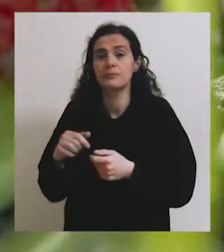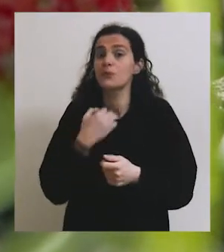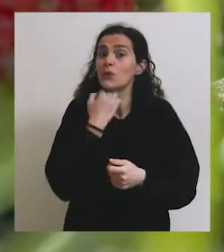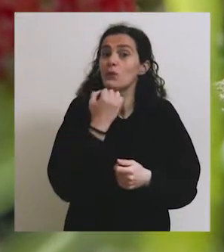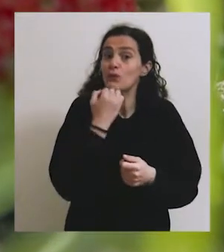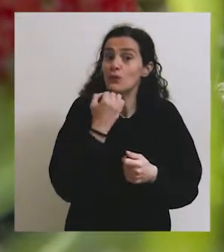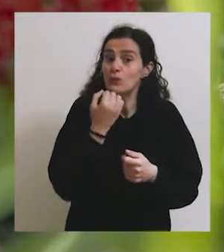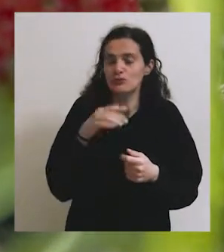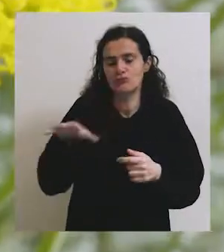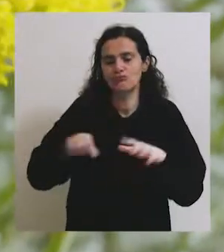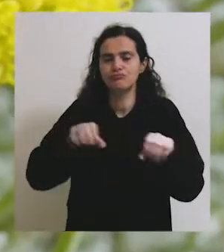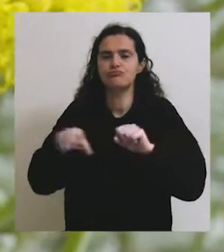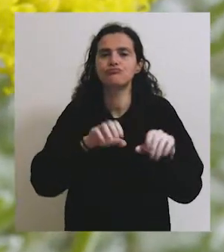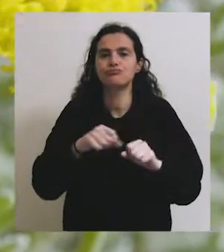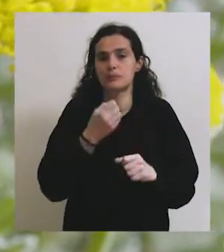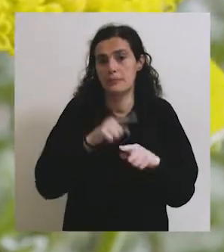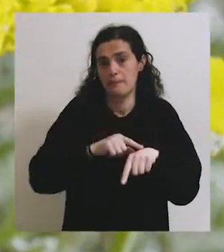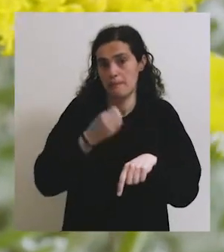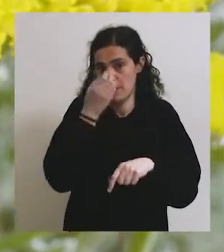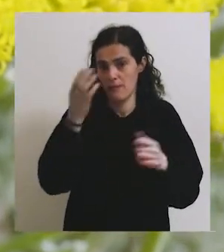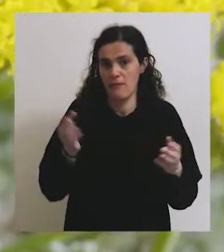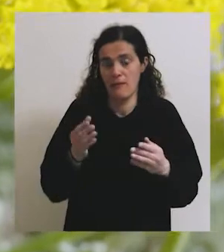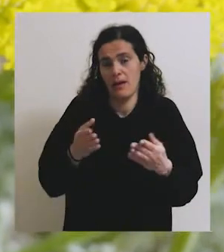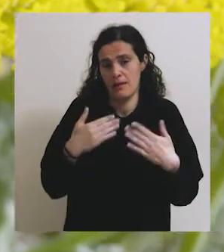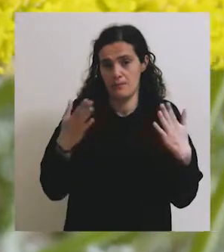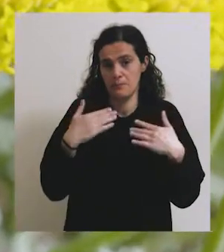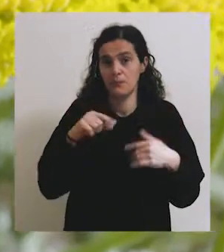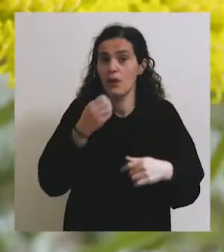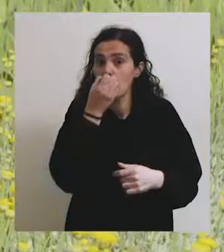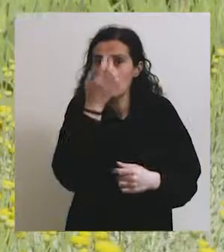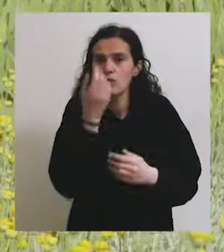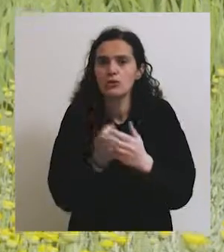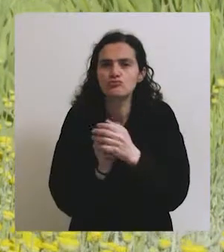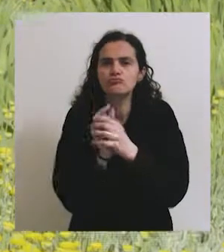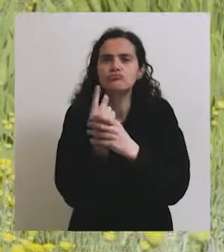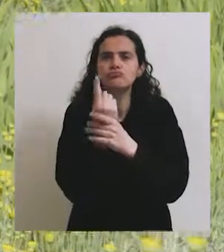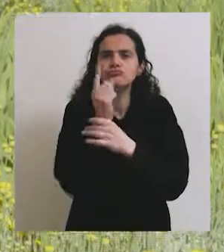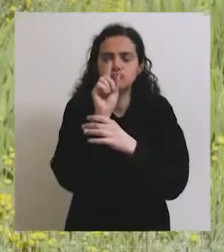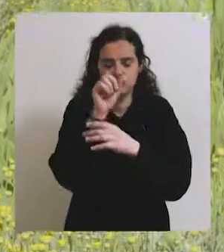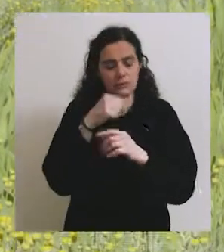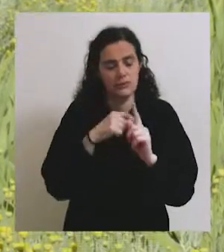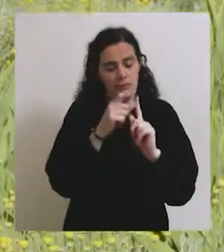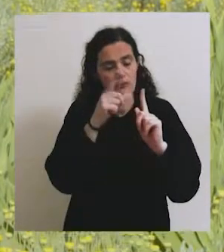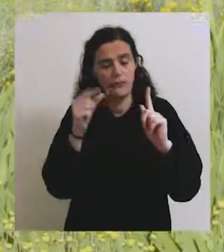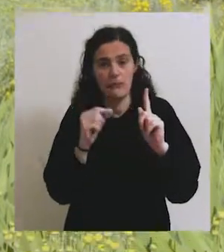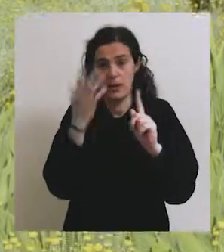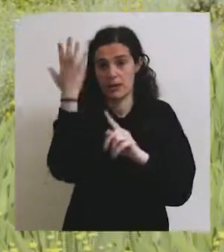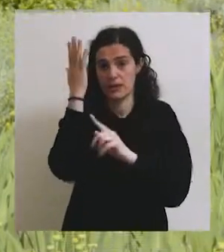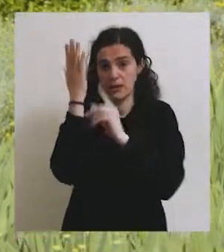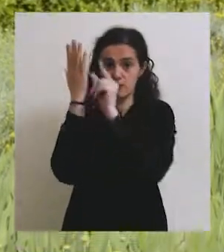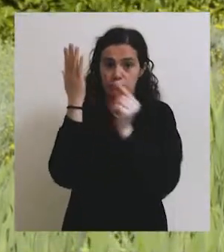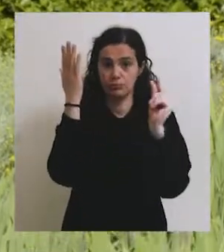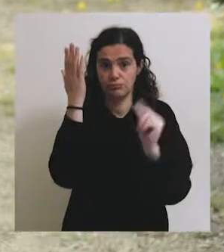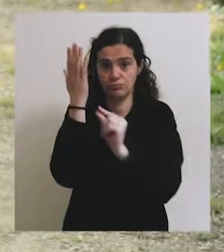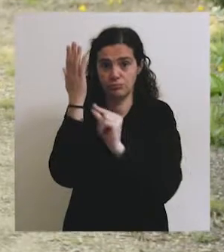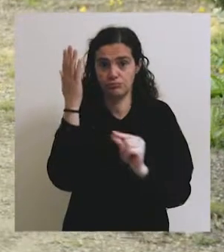colhidos durante a primavera. É aqui que as flores começam a emergir, as primeiras folhas de árvores caducas, por